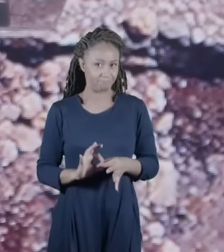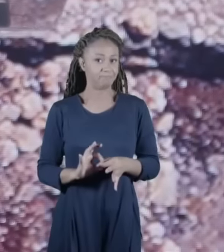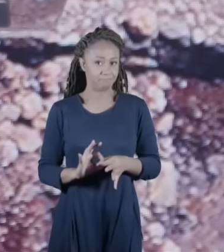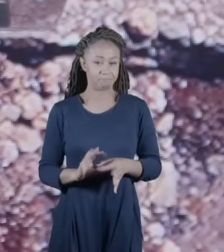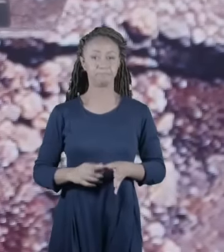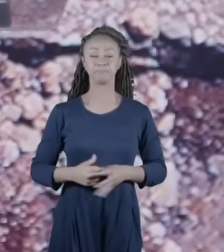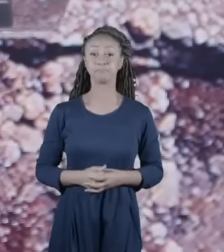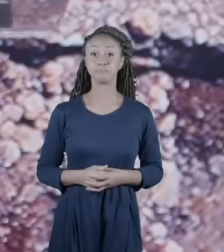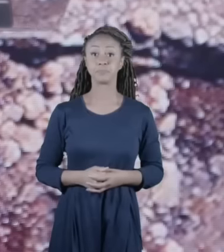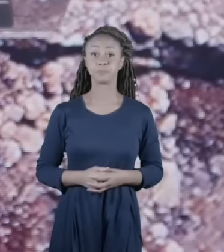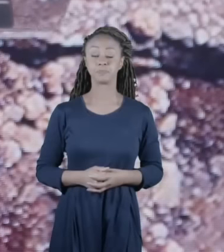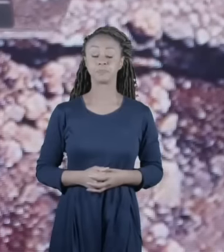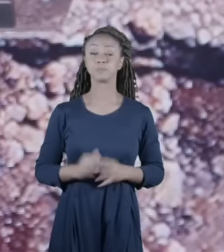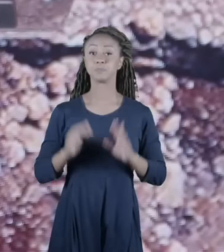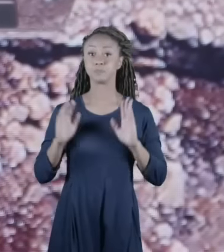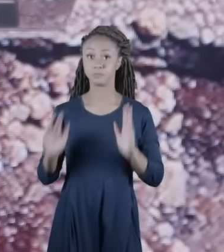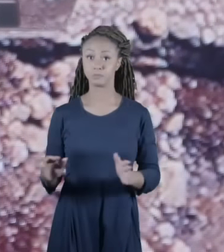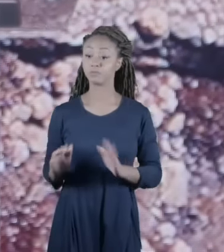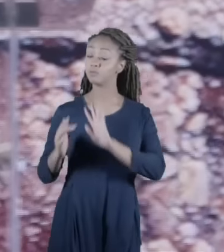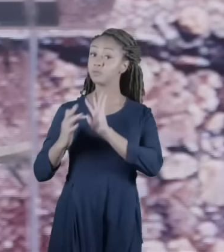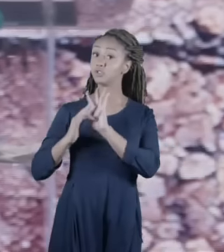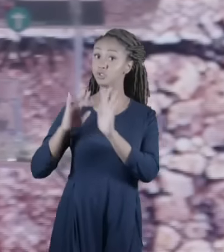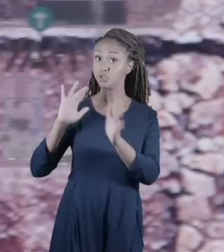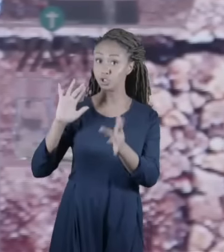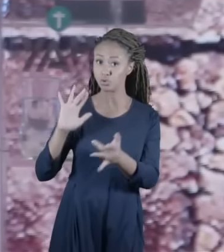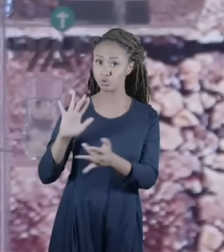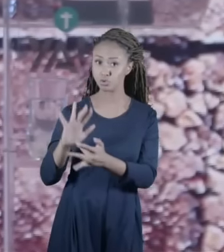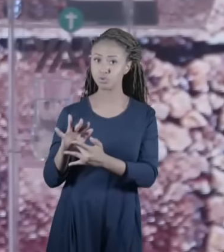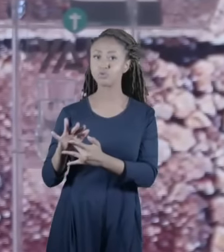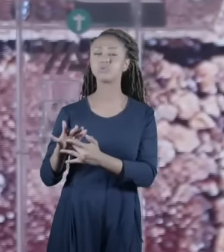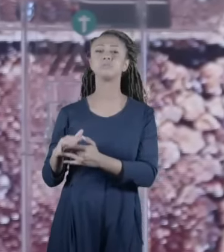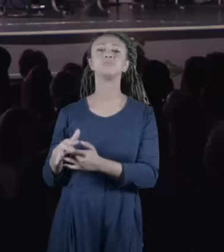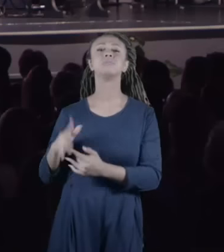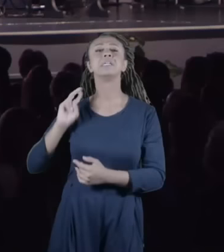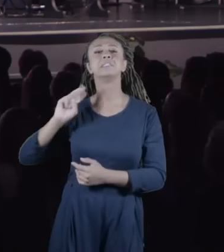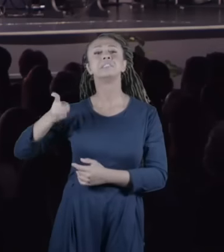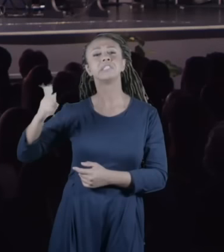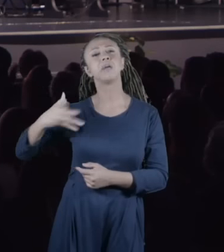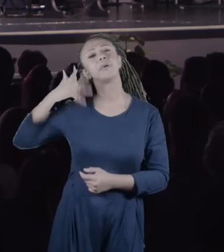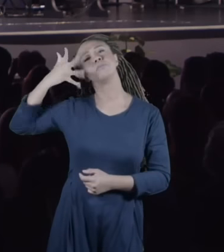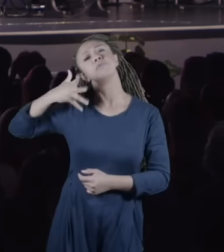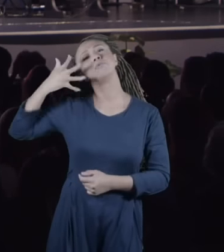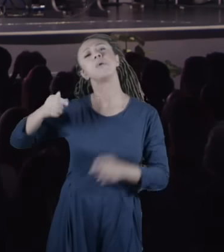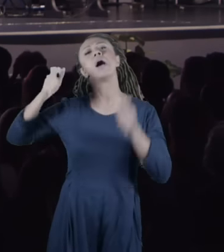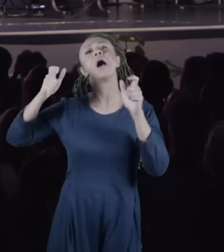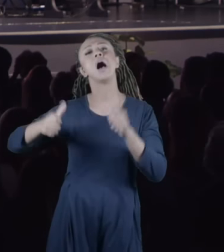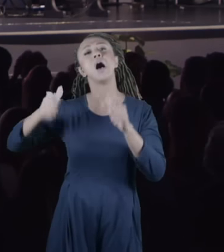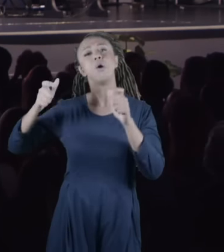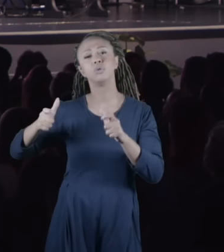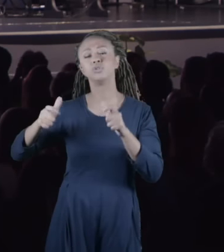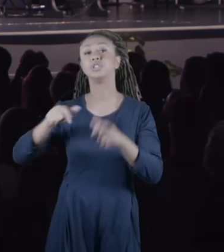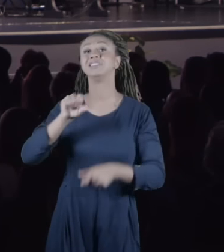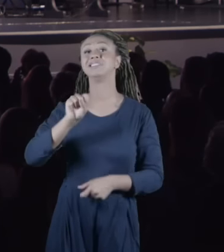e Jesus ele pregava em sinagogas em que dia da semana?